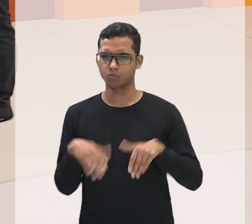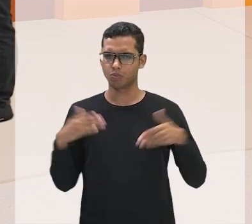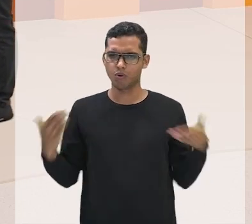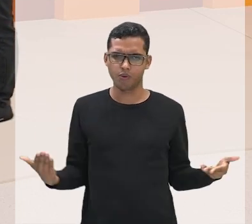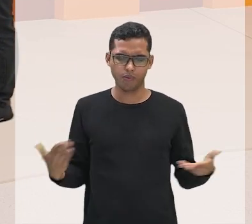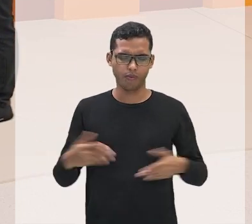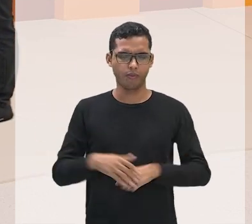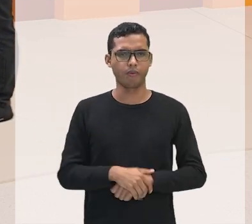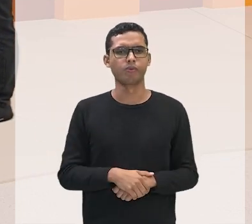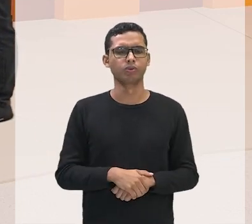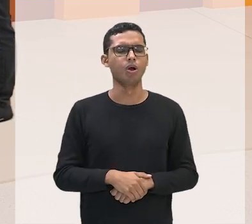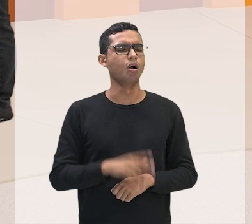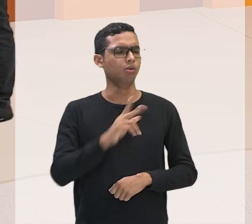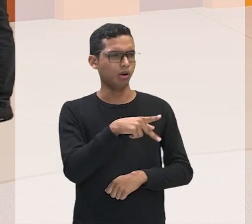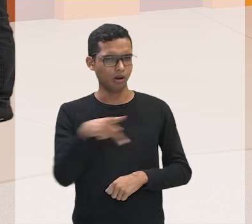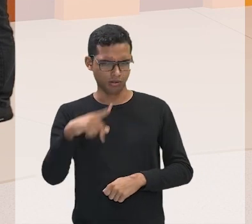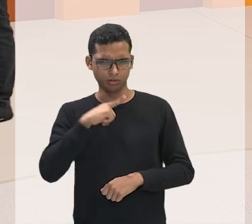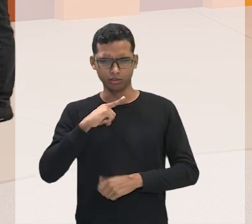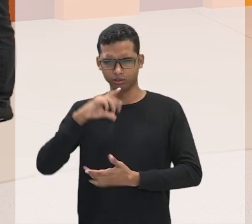de desigualdade existiu ou não, hein?